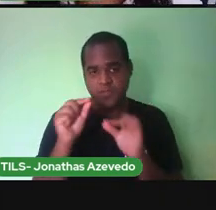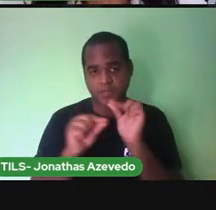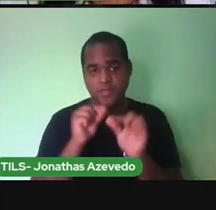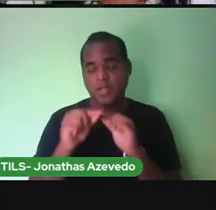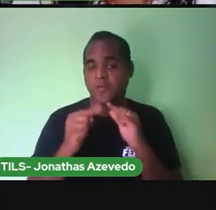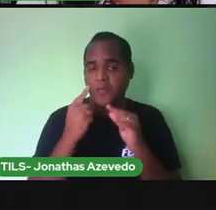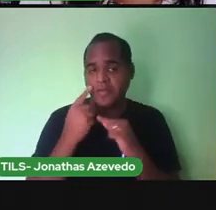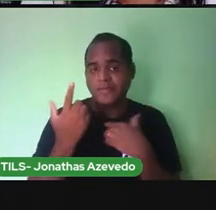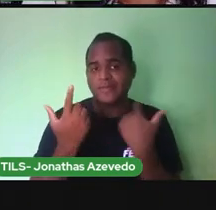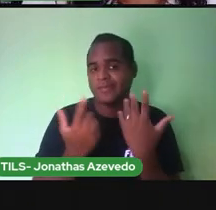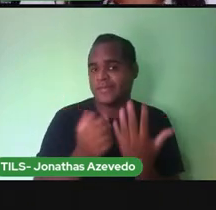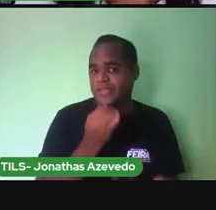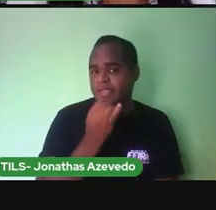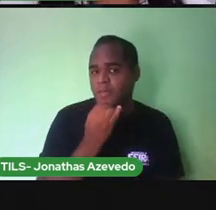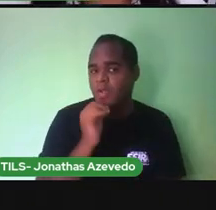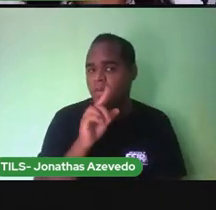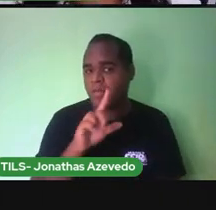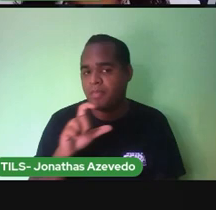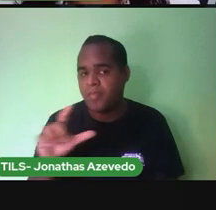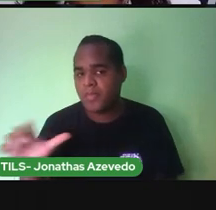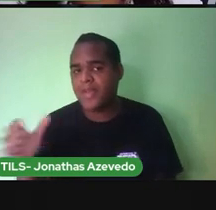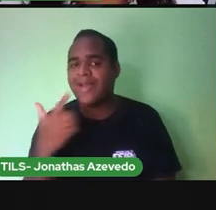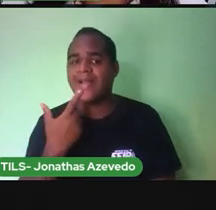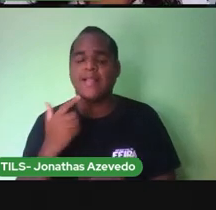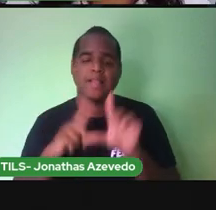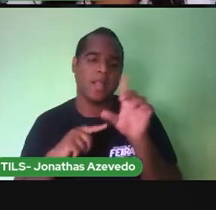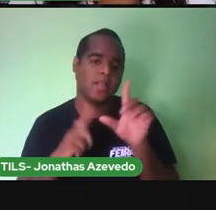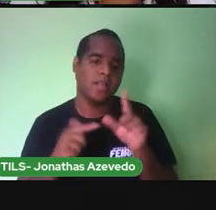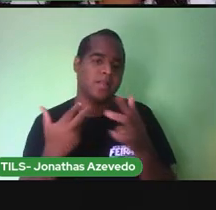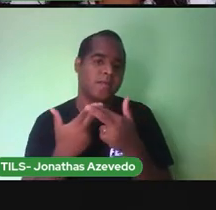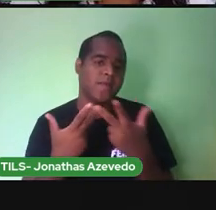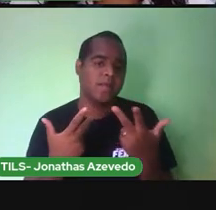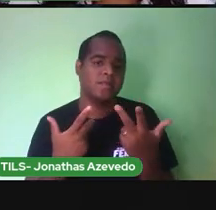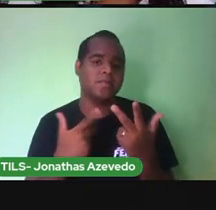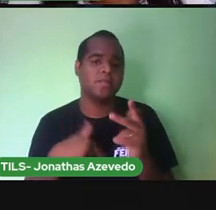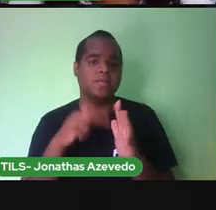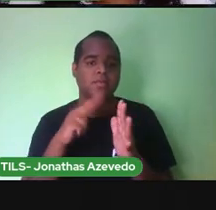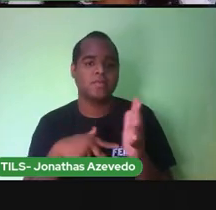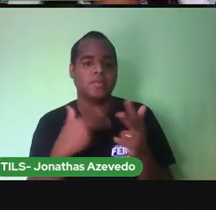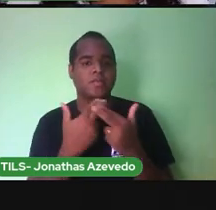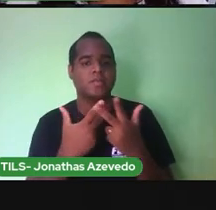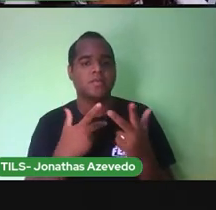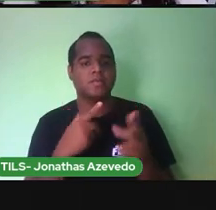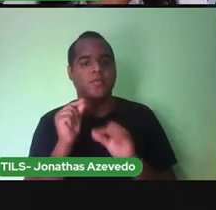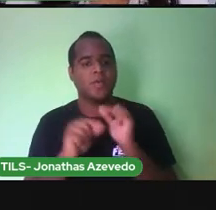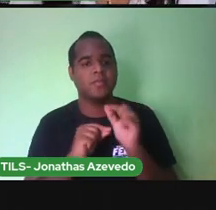for Soletrar Separar E tentar ler sozinho Tá bem?